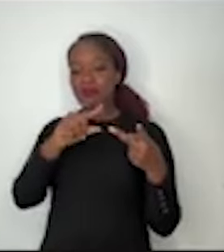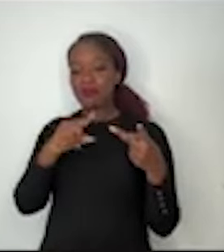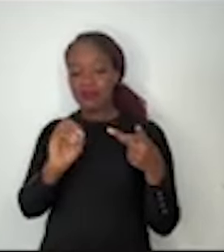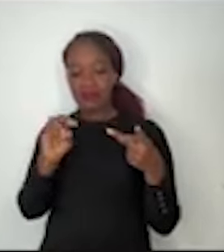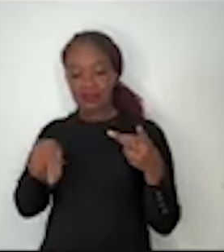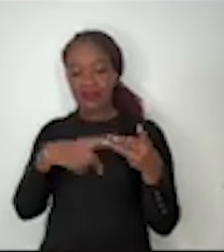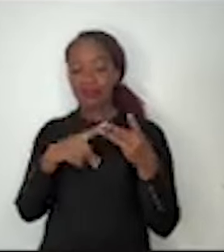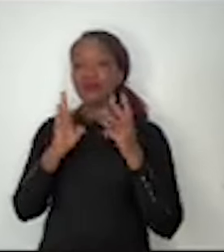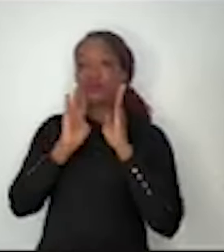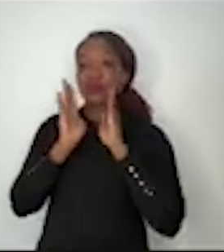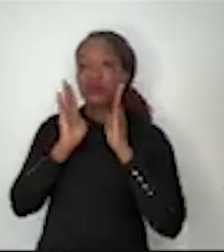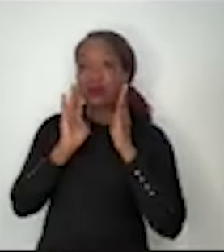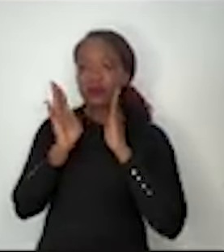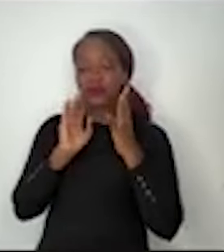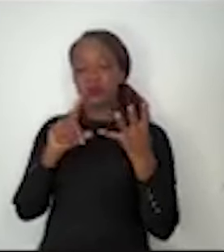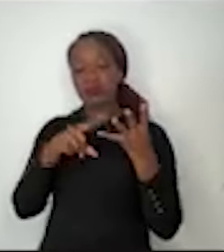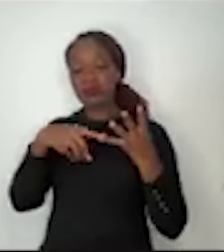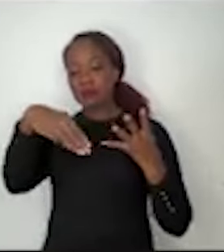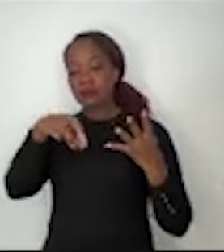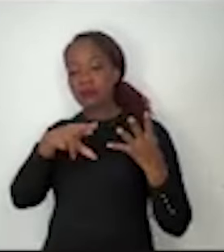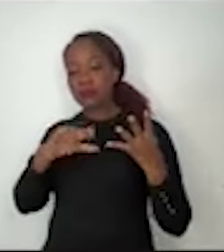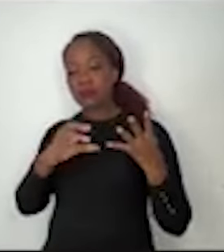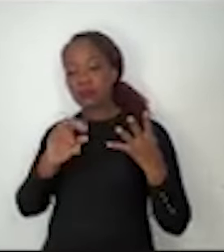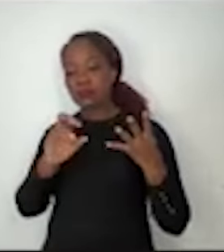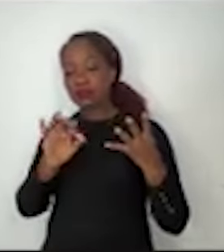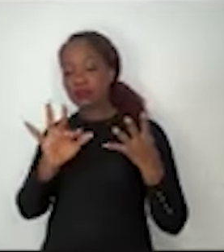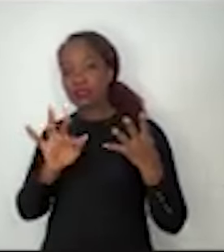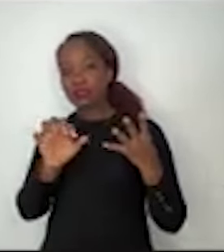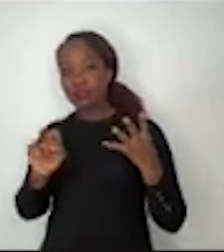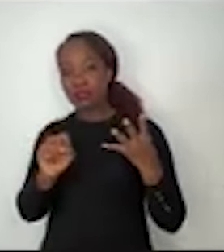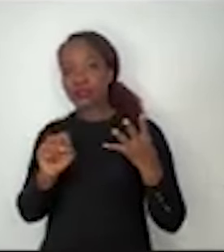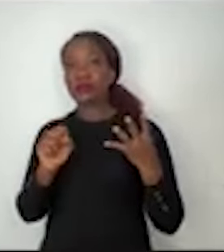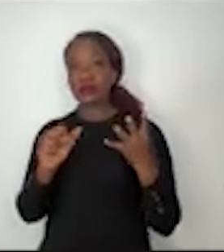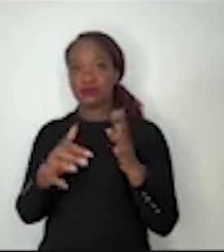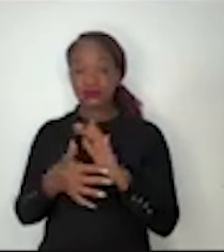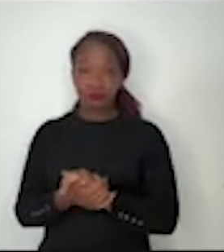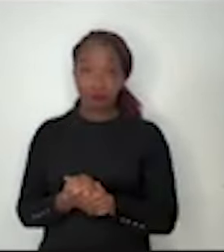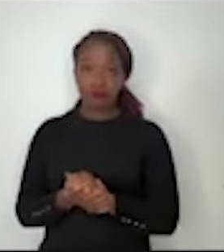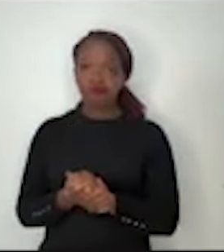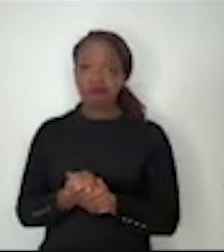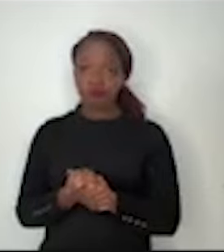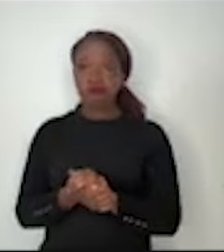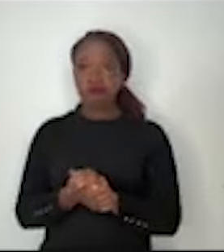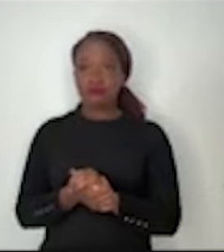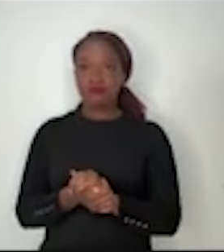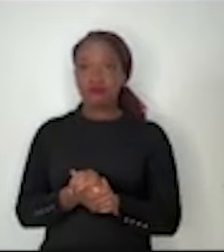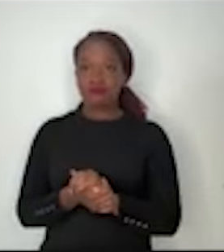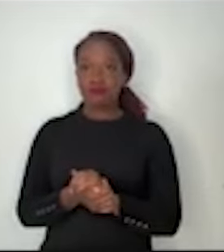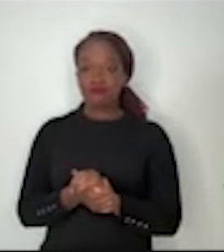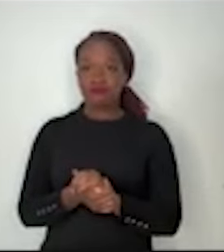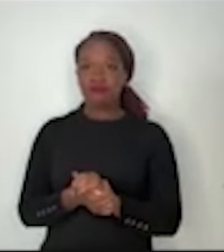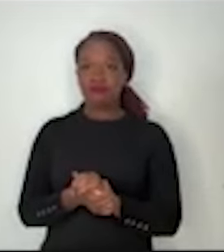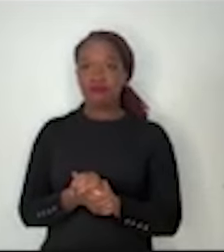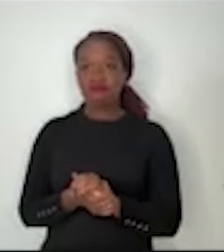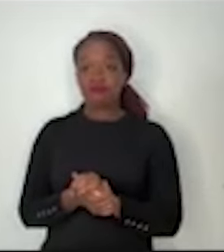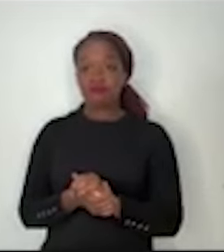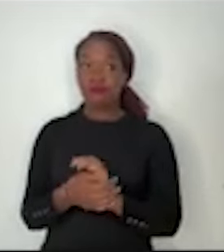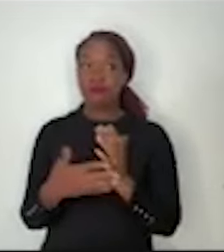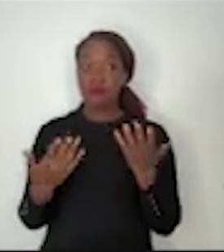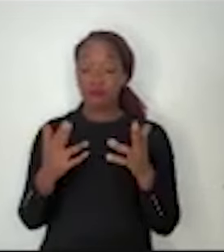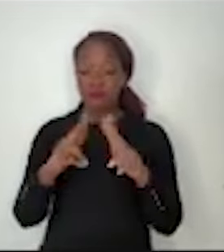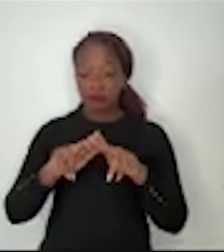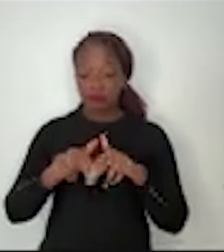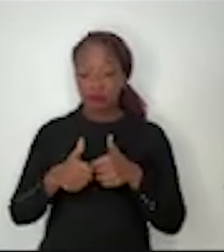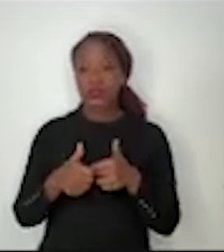Microsoft, e mais recentemente, a fabricante dos microchips para elas todas, que é a NVIDIA. Essa, portanto, é a